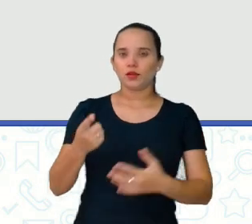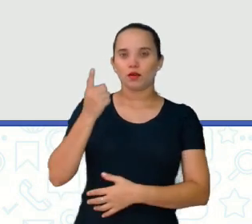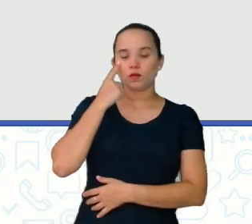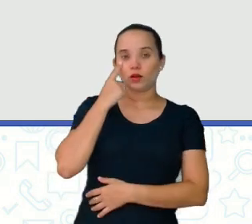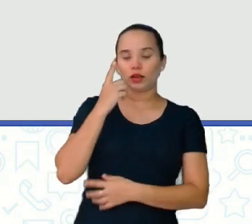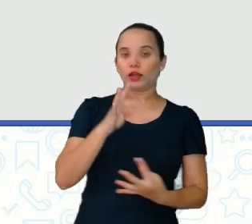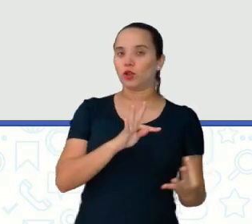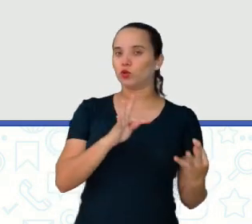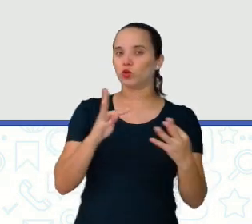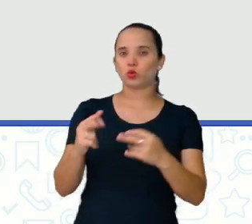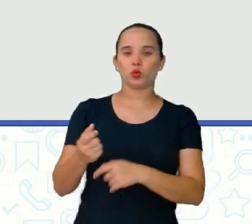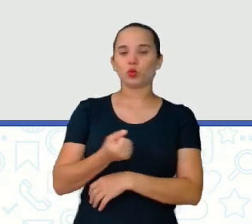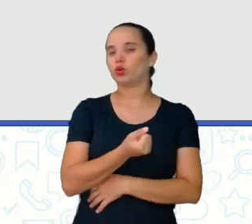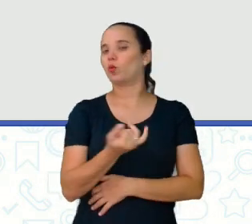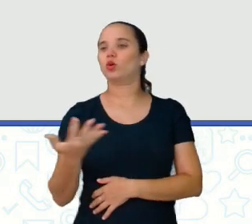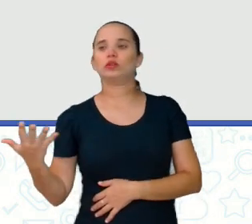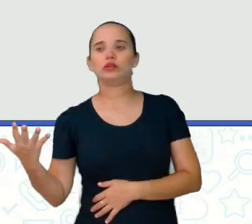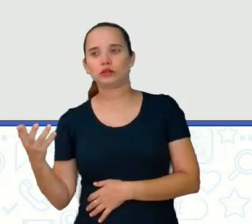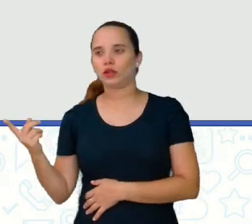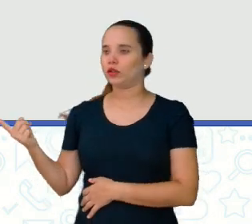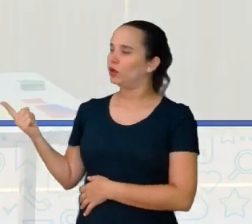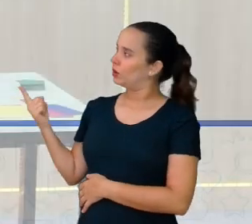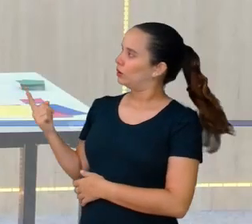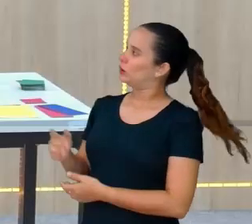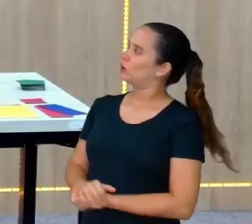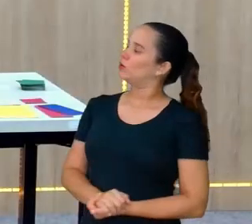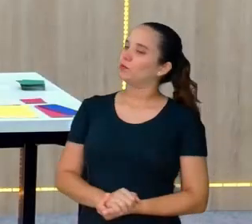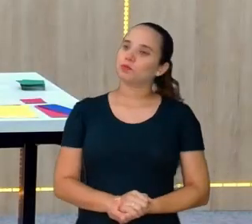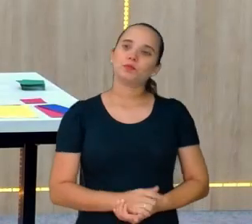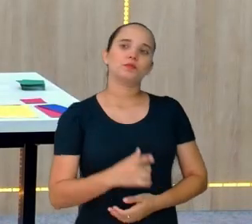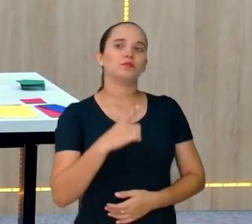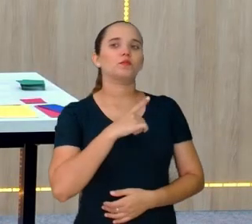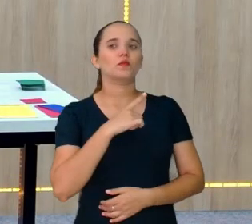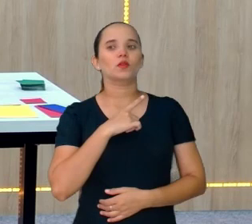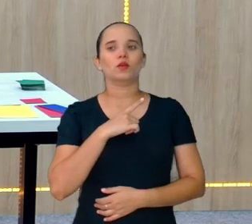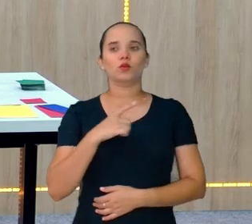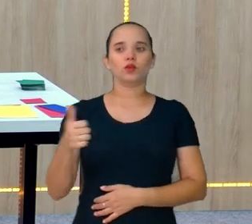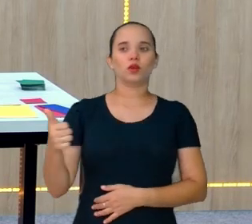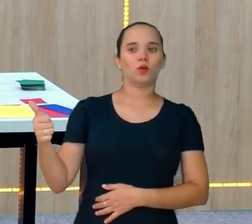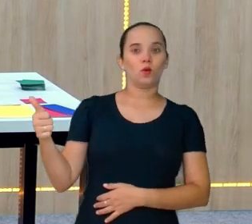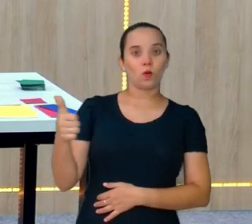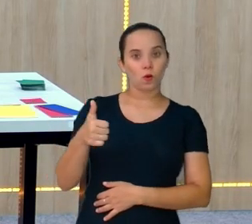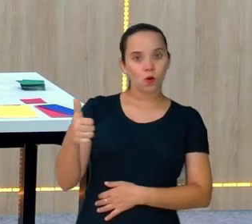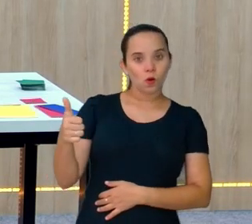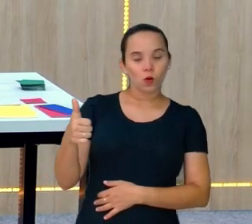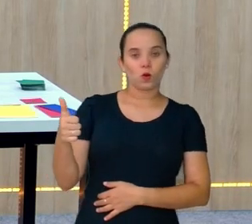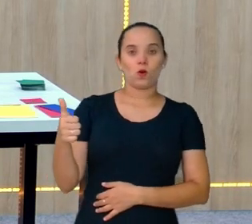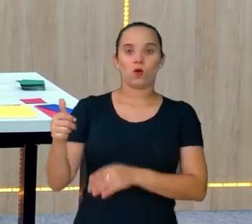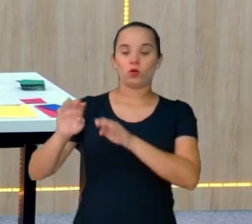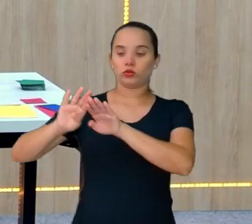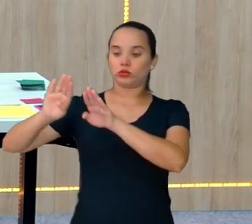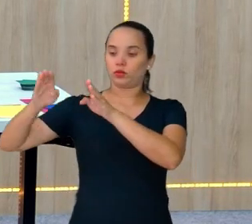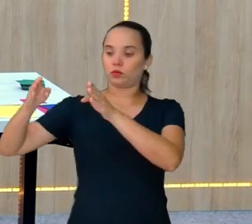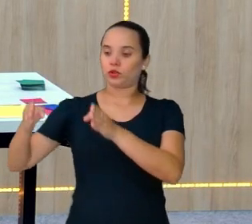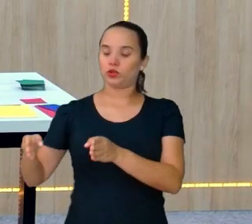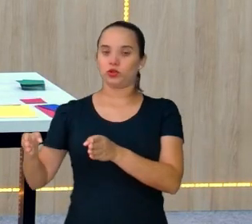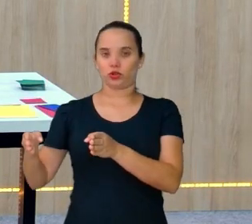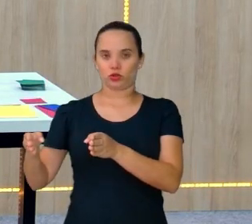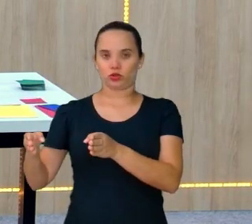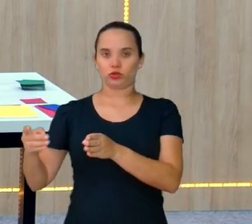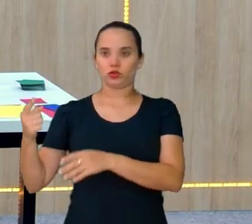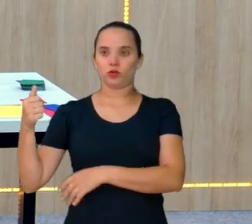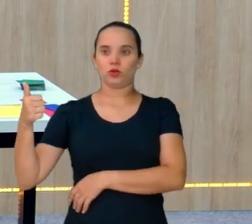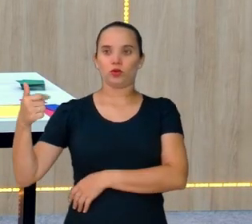numerado aí. Então, eu tenho 11 peixinhos. Pode trazer para mim. Eu tenho 11 peixinhos. 1, 2,